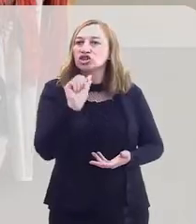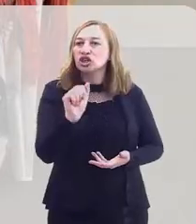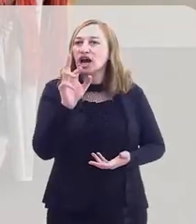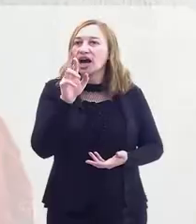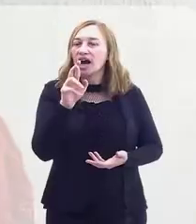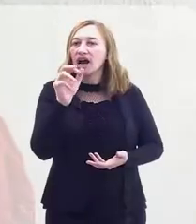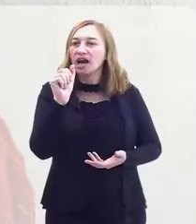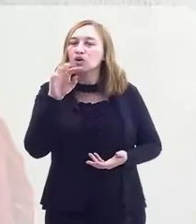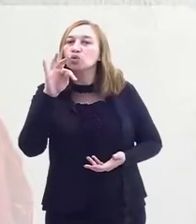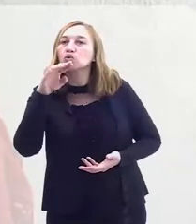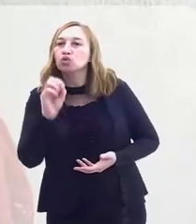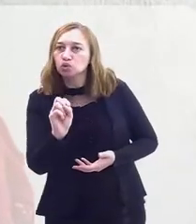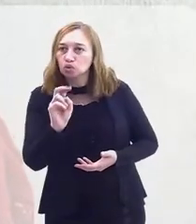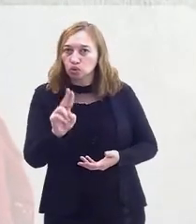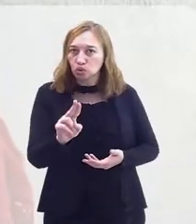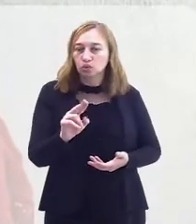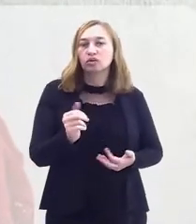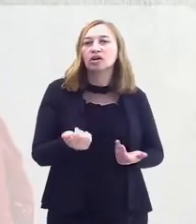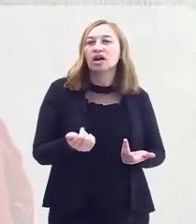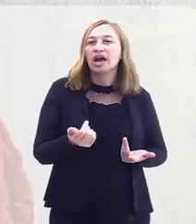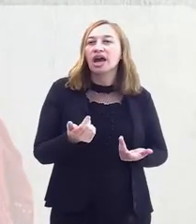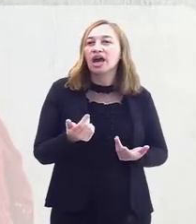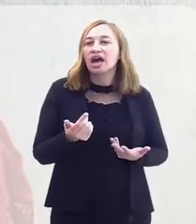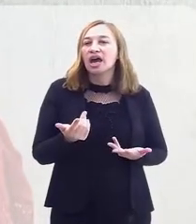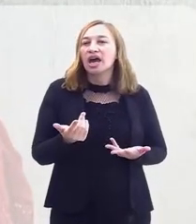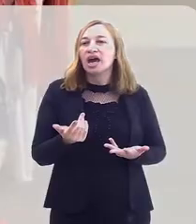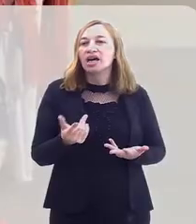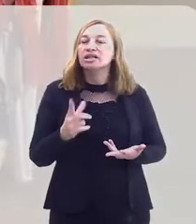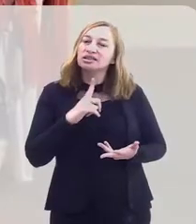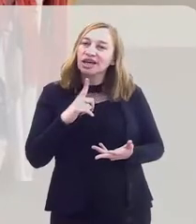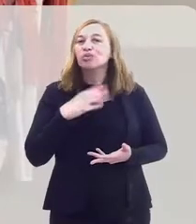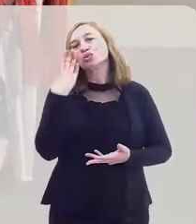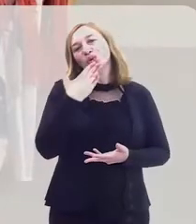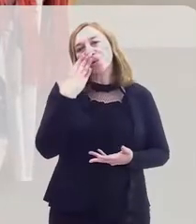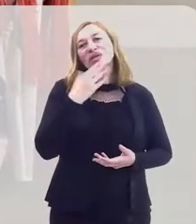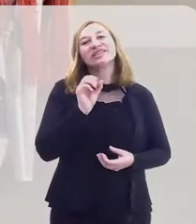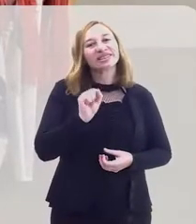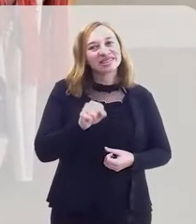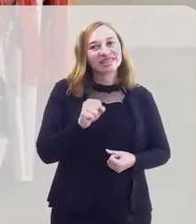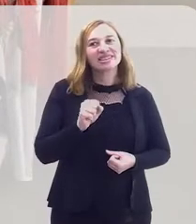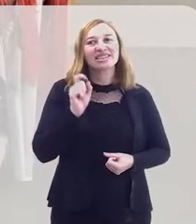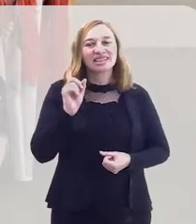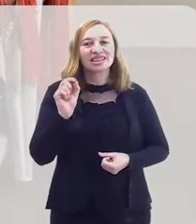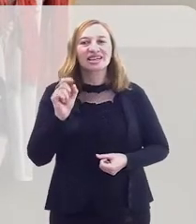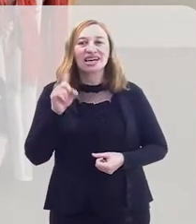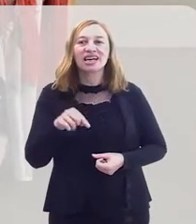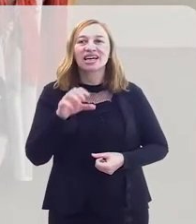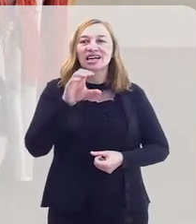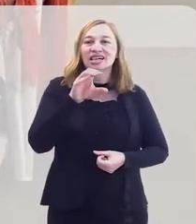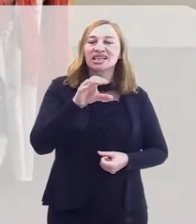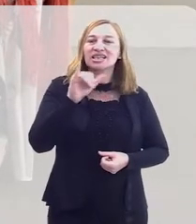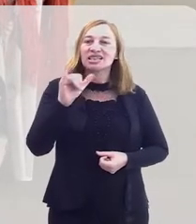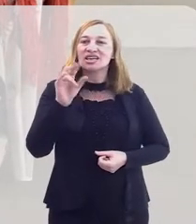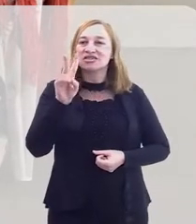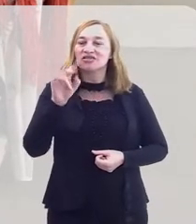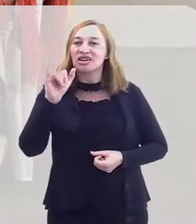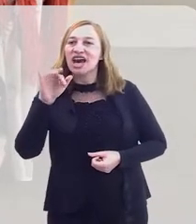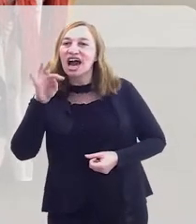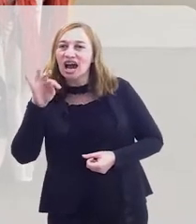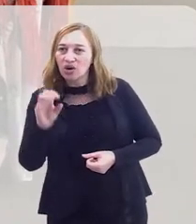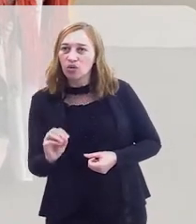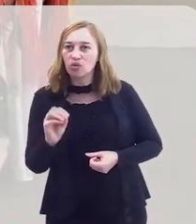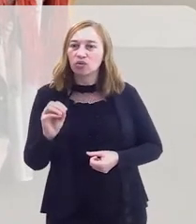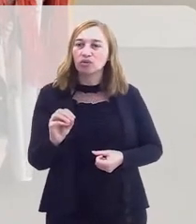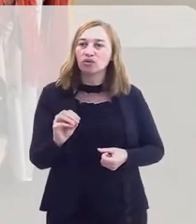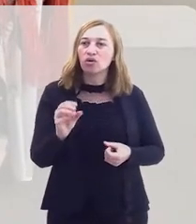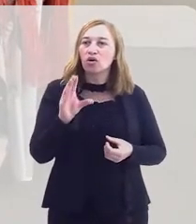árabe. Os doces ciganos também são muito famosos, né? Temos o nosso doce cigano, sim, que é o siviaco, que